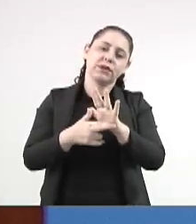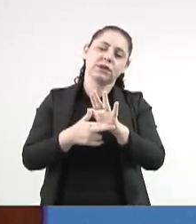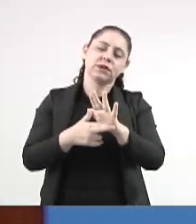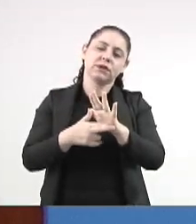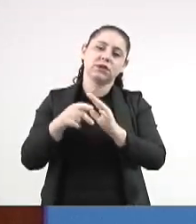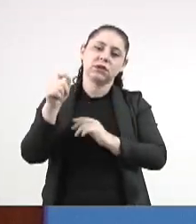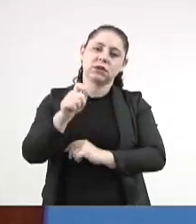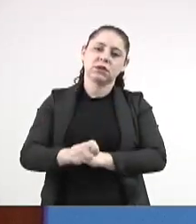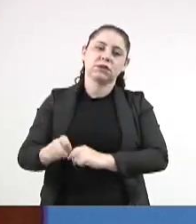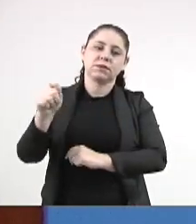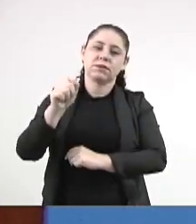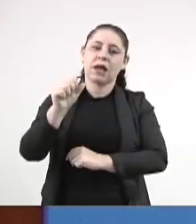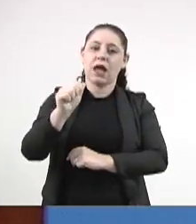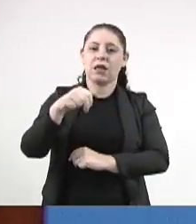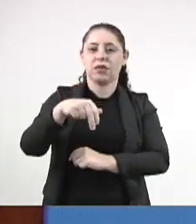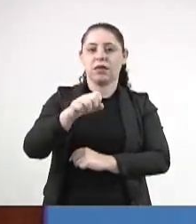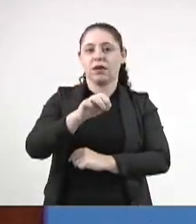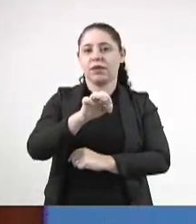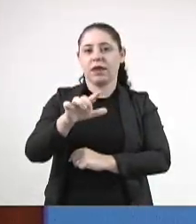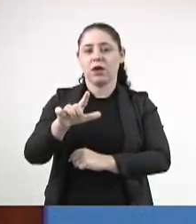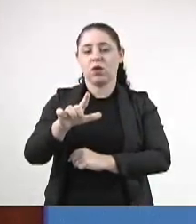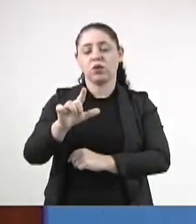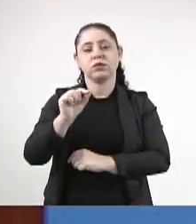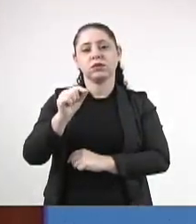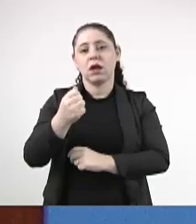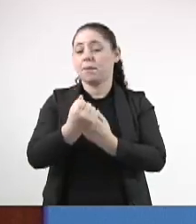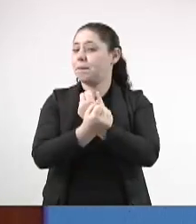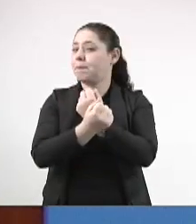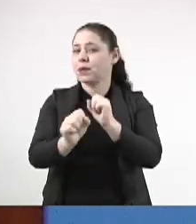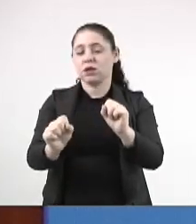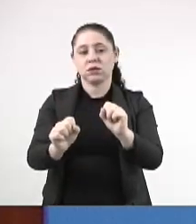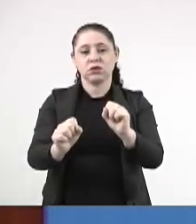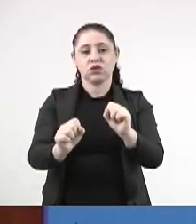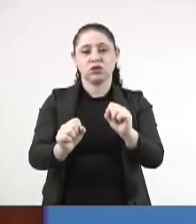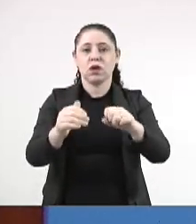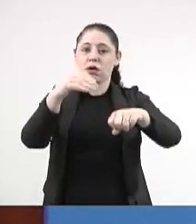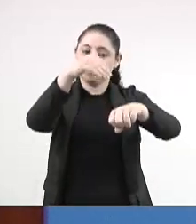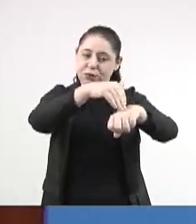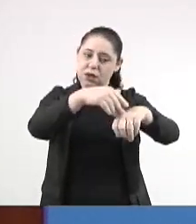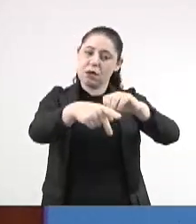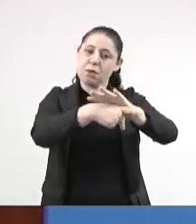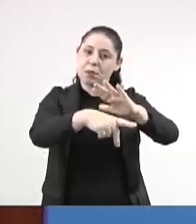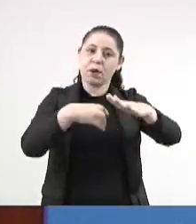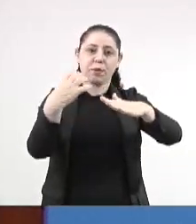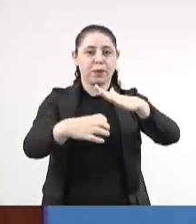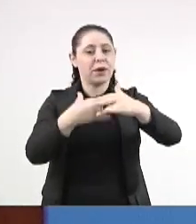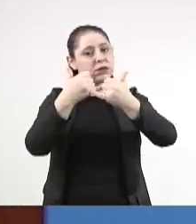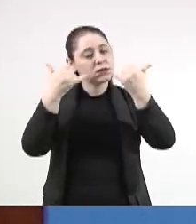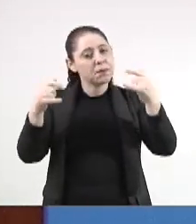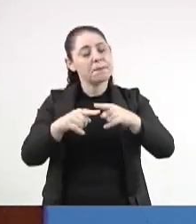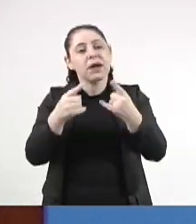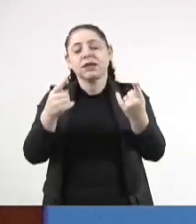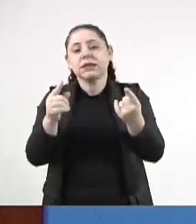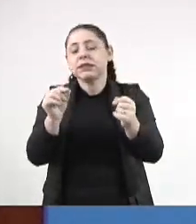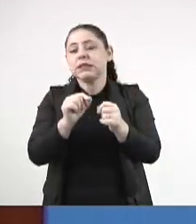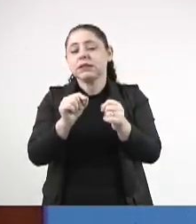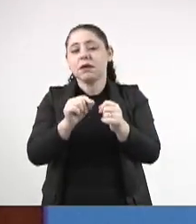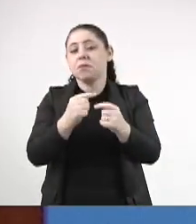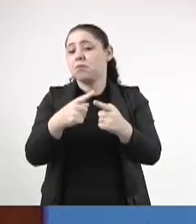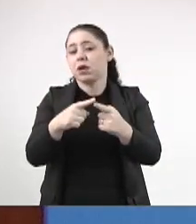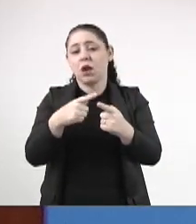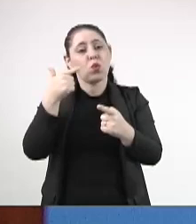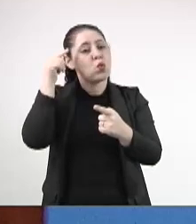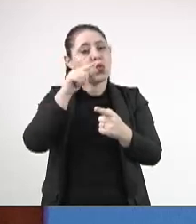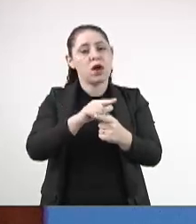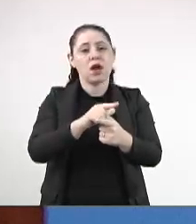agência da ANATEL, que em tese atribui à Energiza, só que em tese, porque ela não